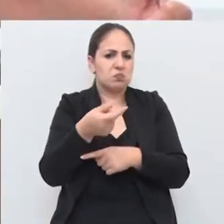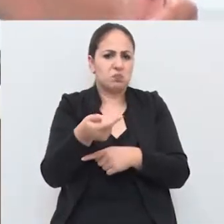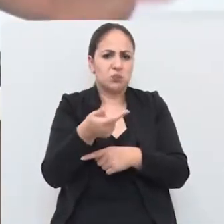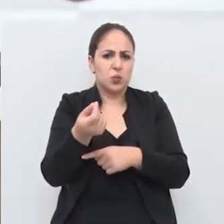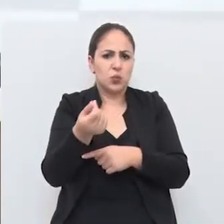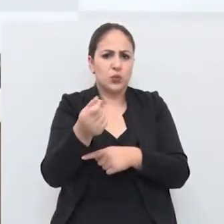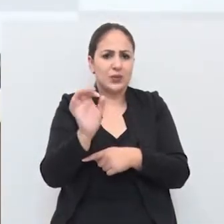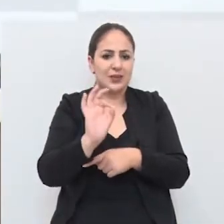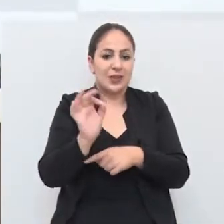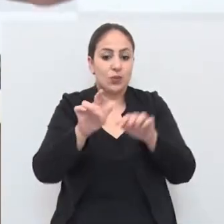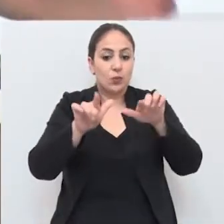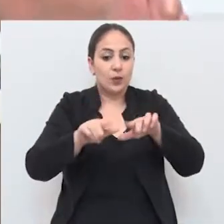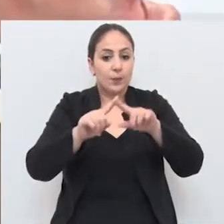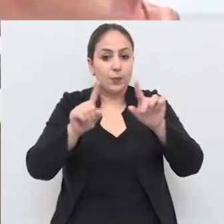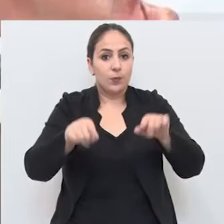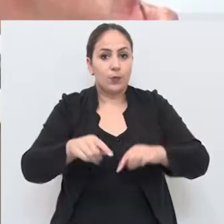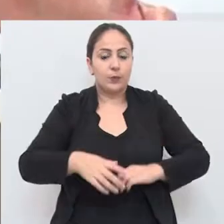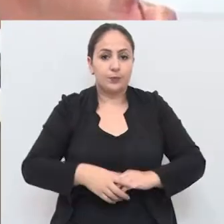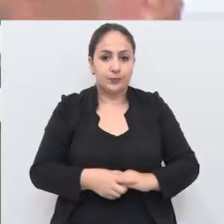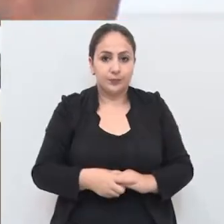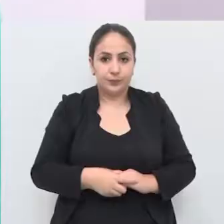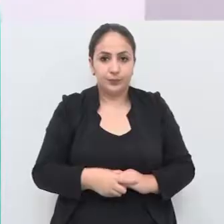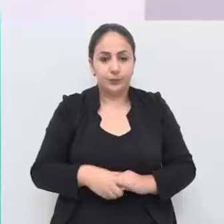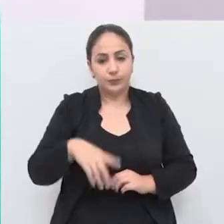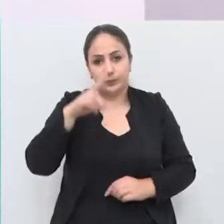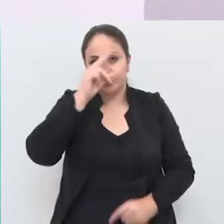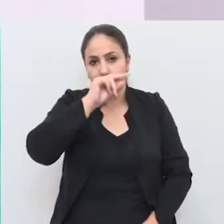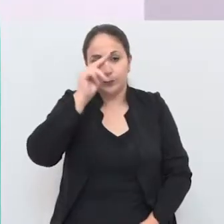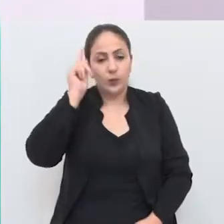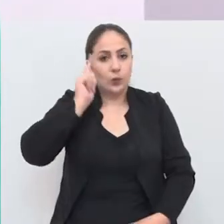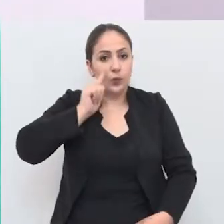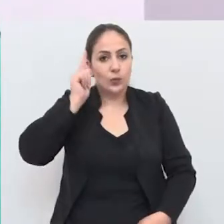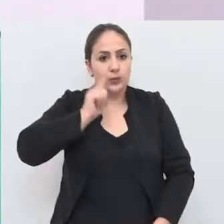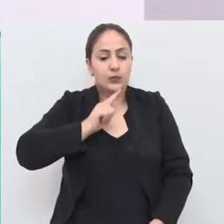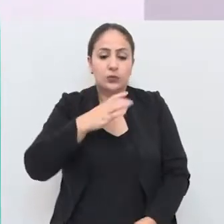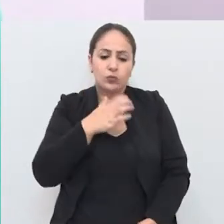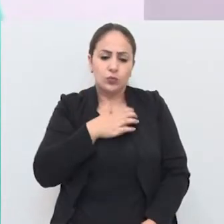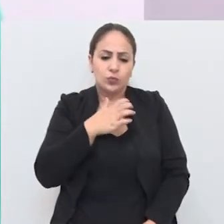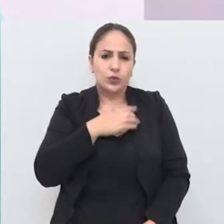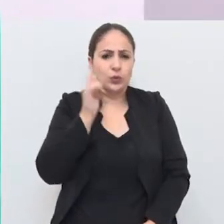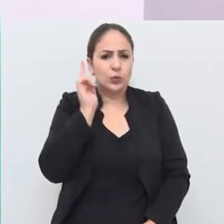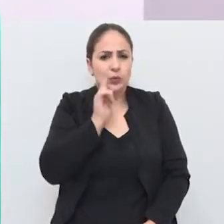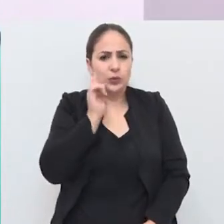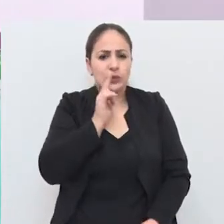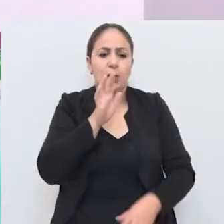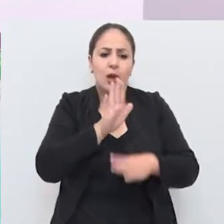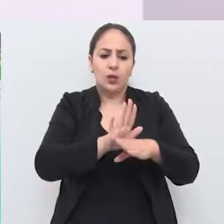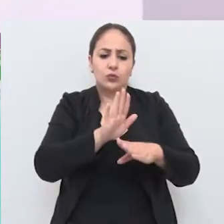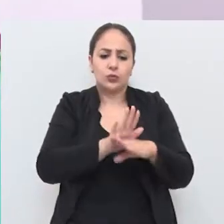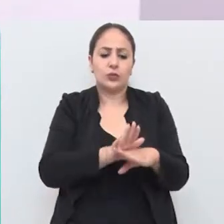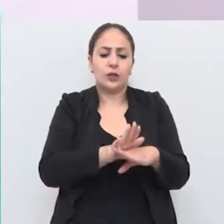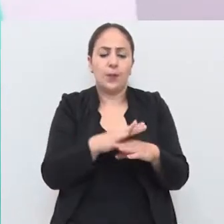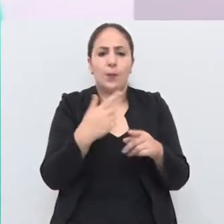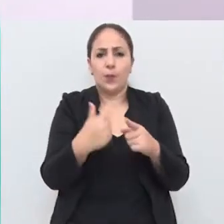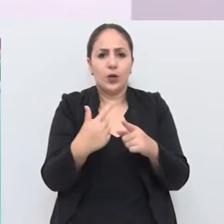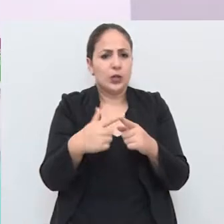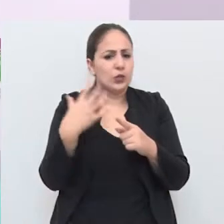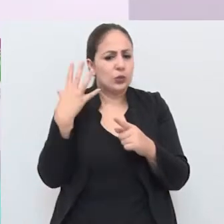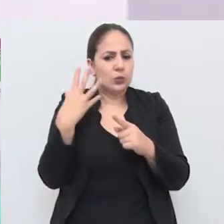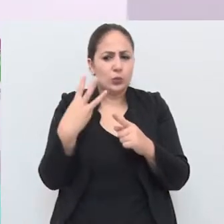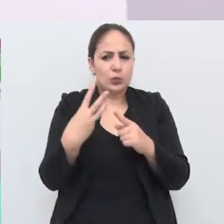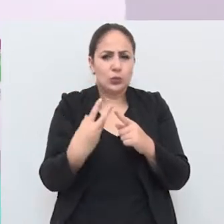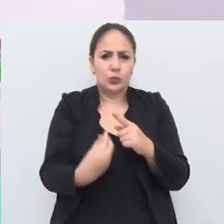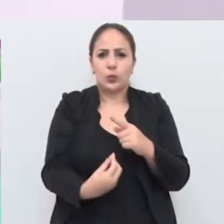utilizar, sem custos, um espaço público. Que o município possa, de uma maneira ou outra, dar uma contrapartida para ajudar, porque